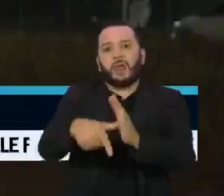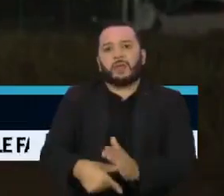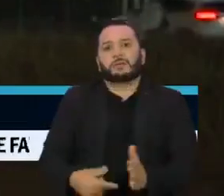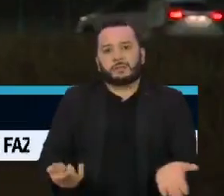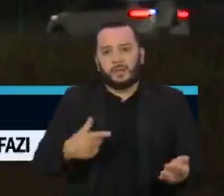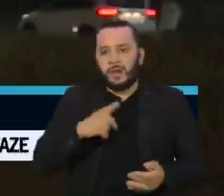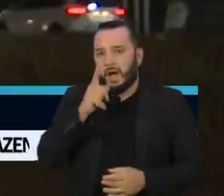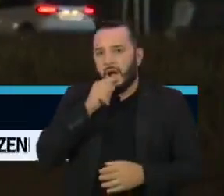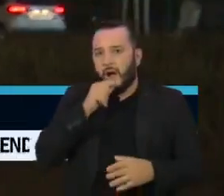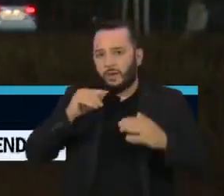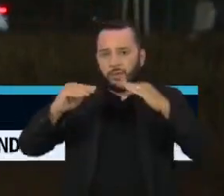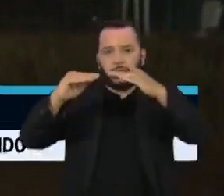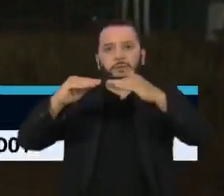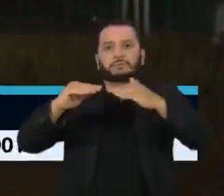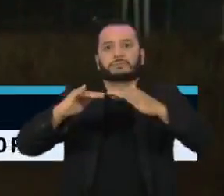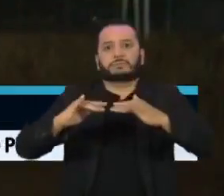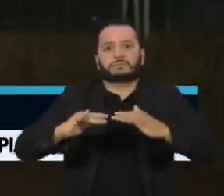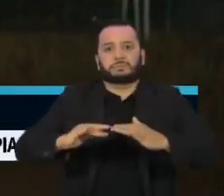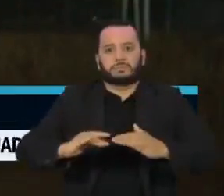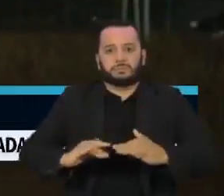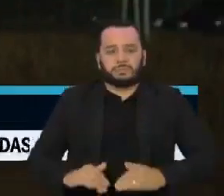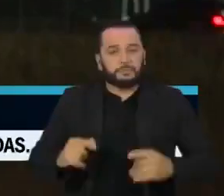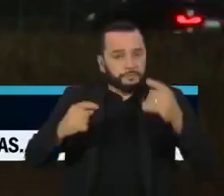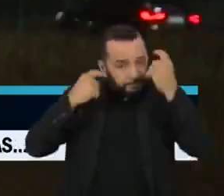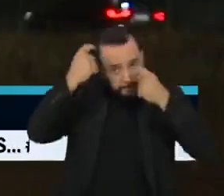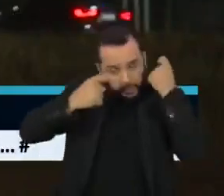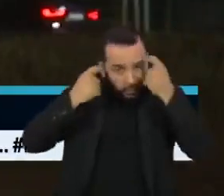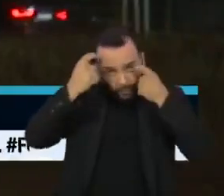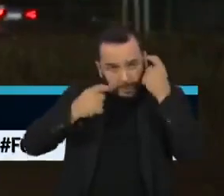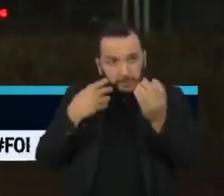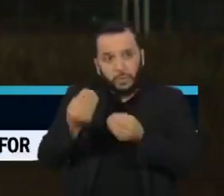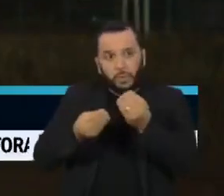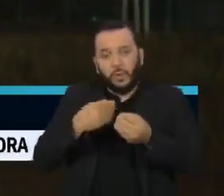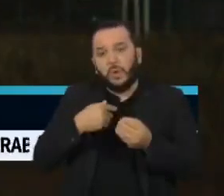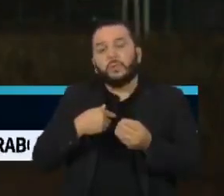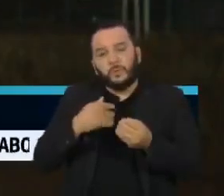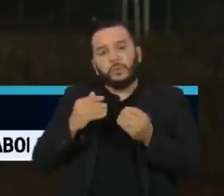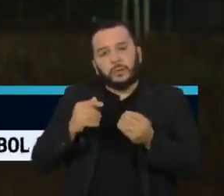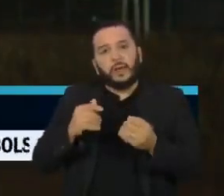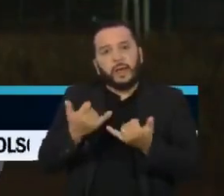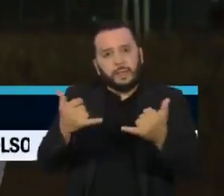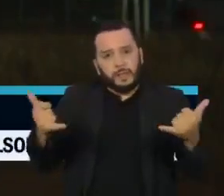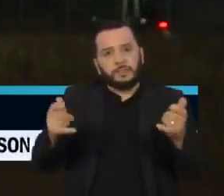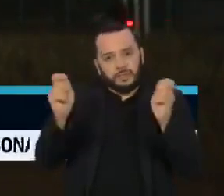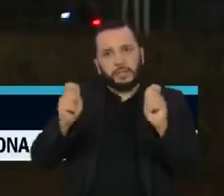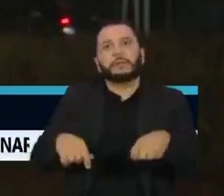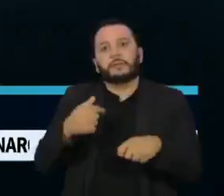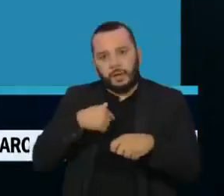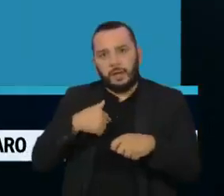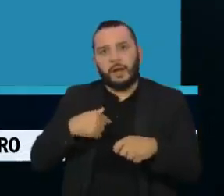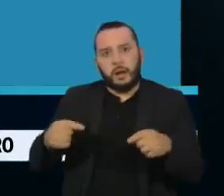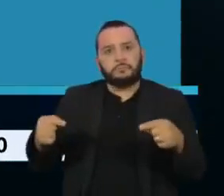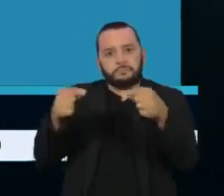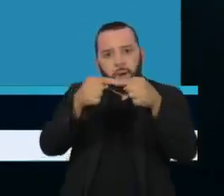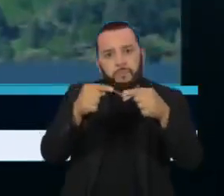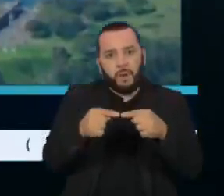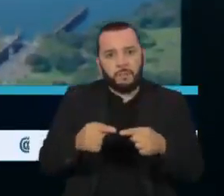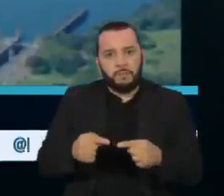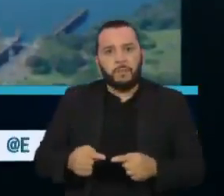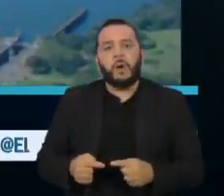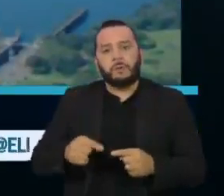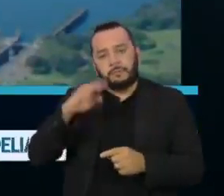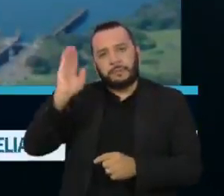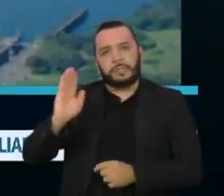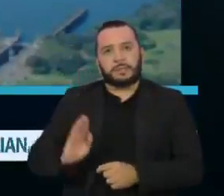mais baixos, aumenta a preocupação com a capacidade de gerar energia suficiente para atender a demanda. De acordo com o